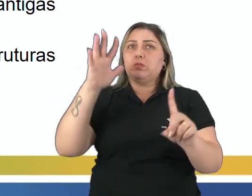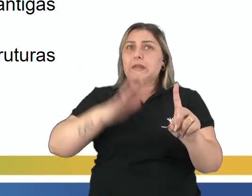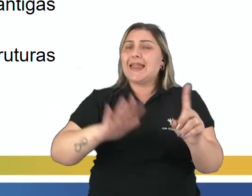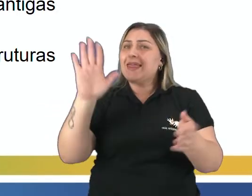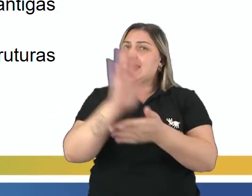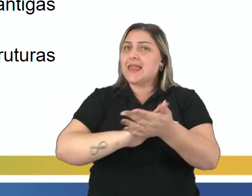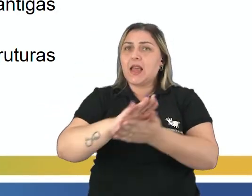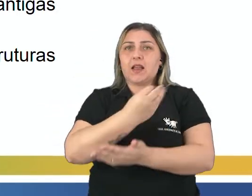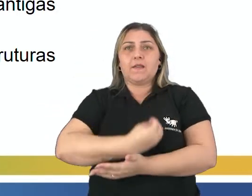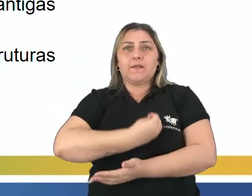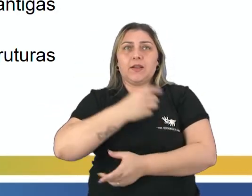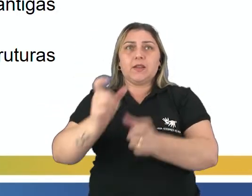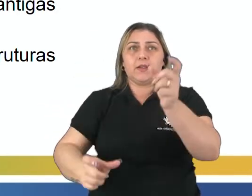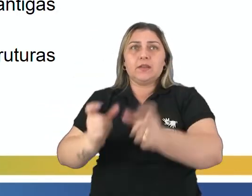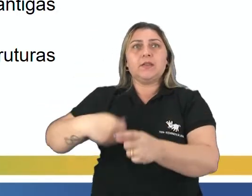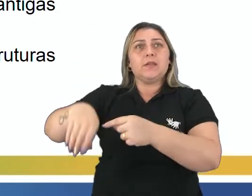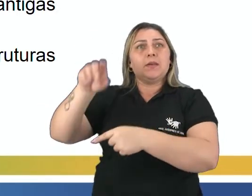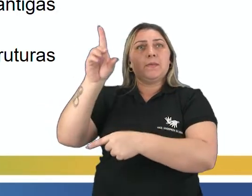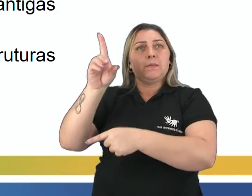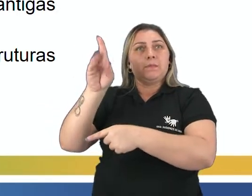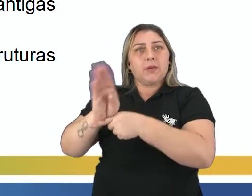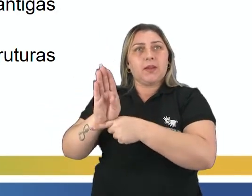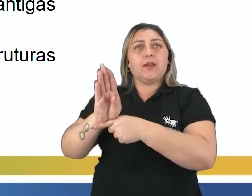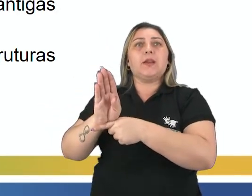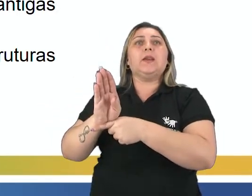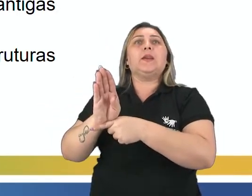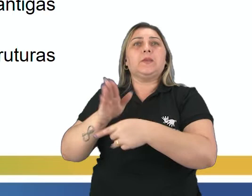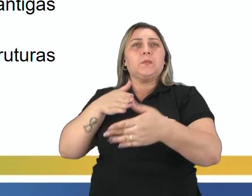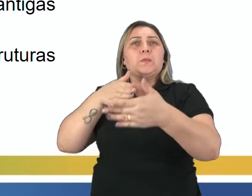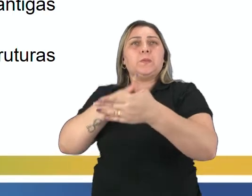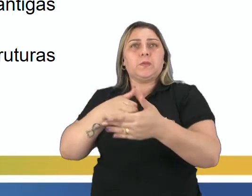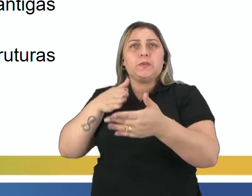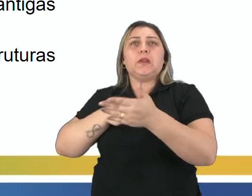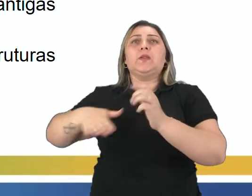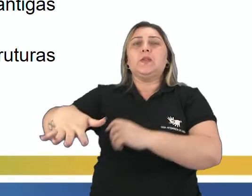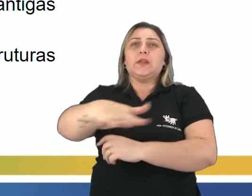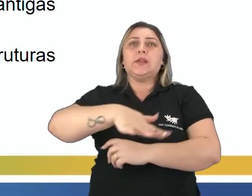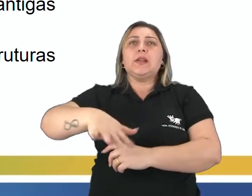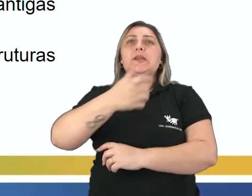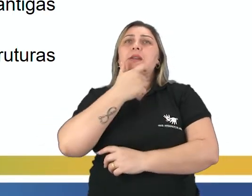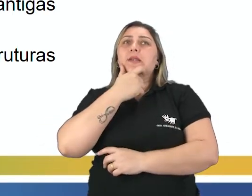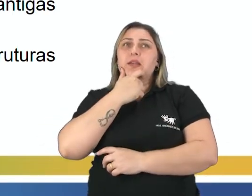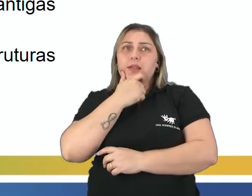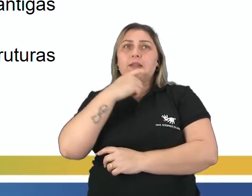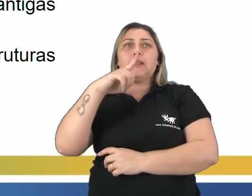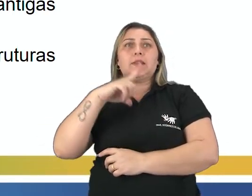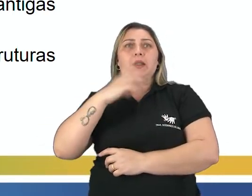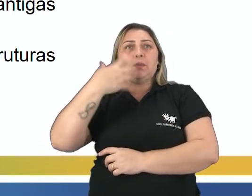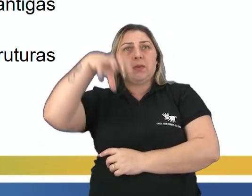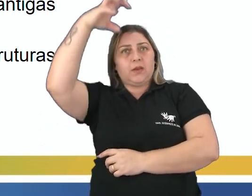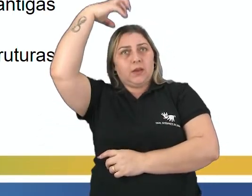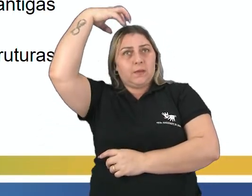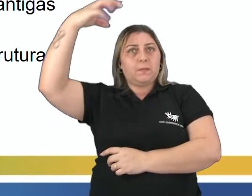influenciou a vida das pessoas, B, impactou radicalmente a sociedade inglesa ao estabelecer a